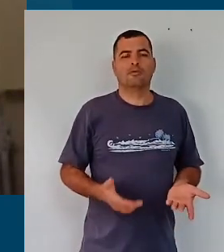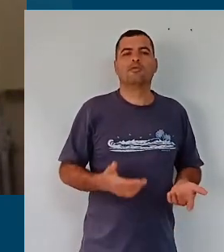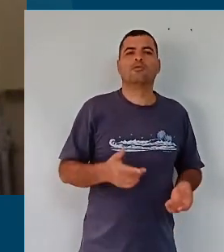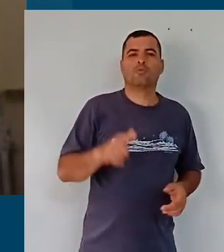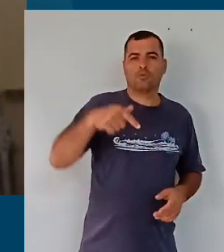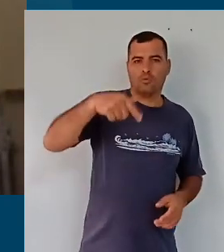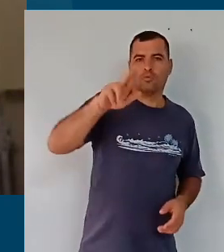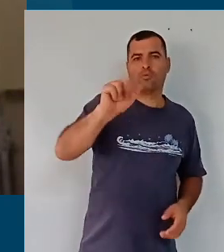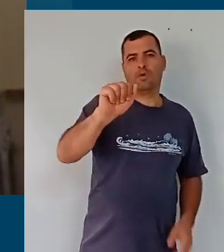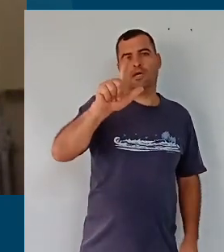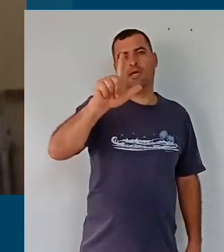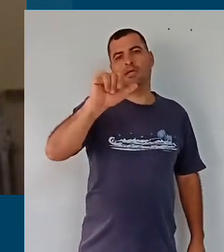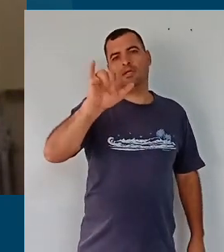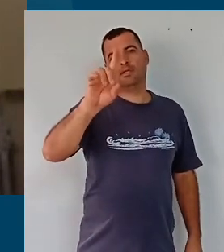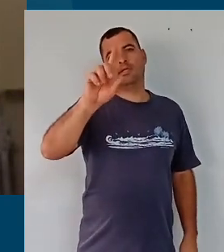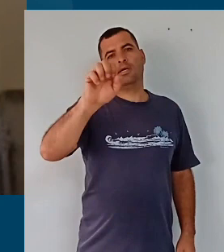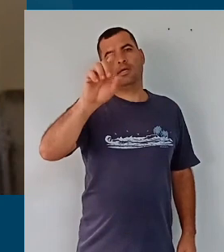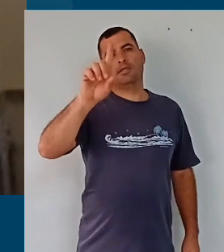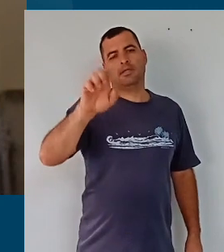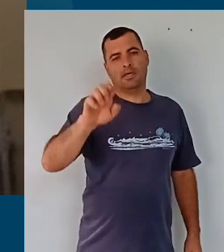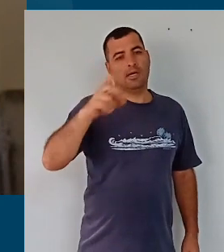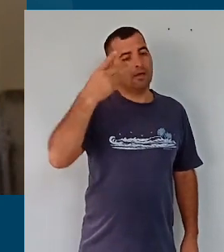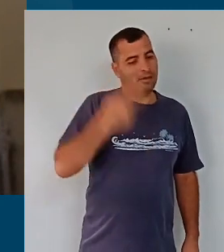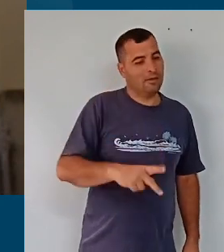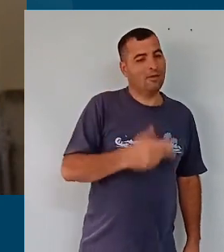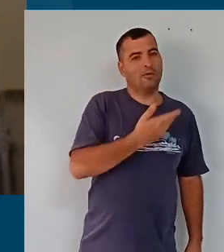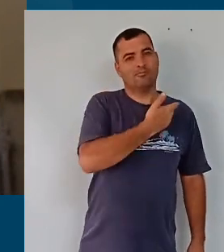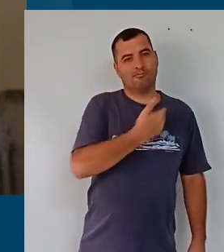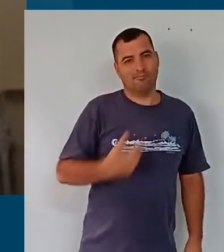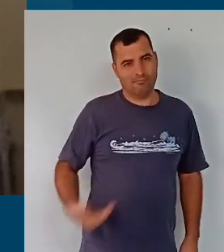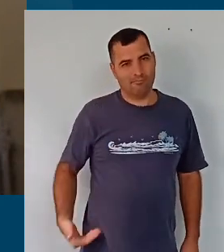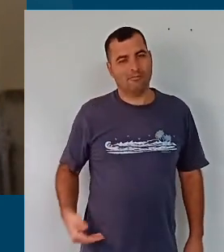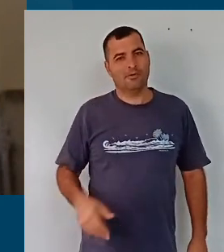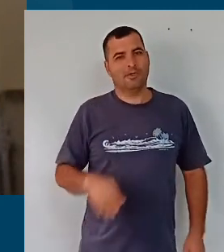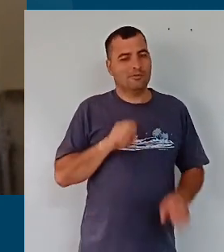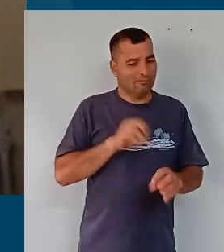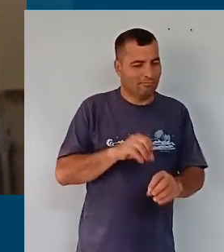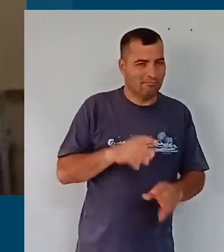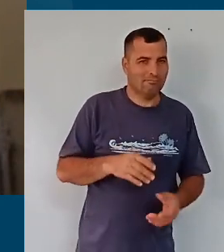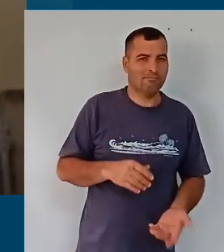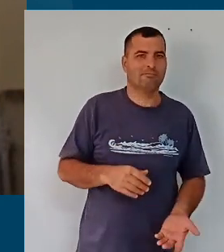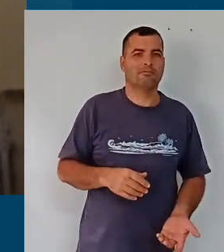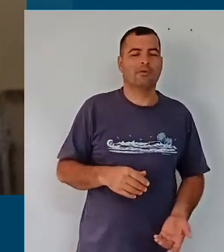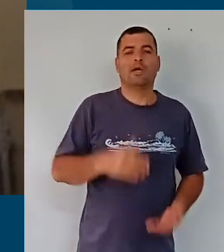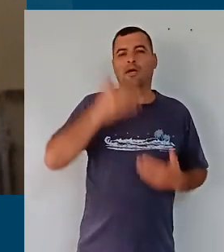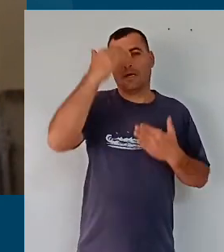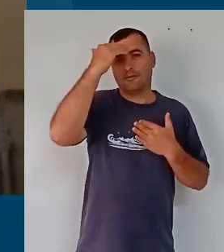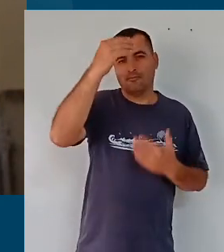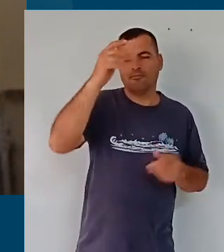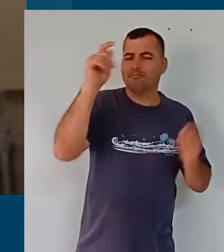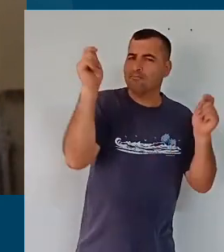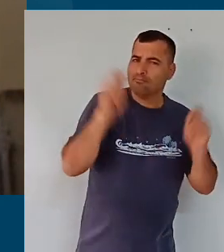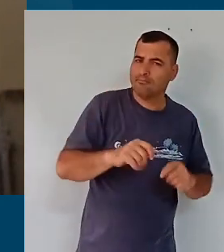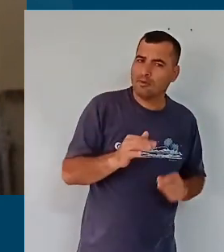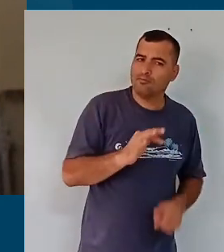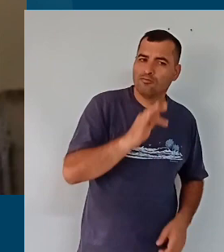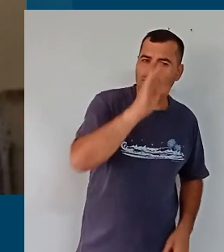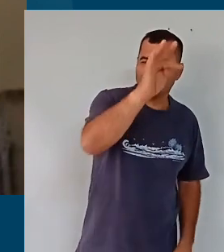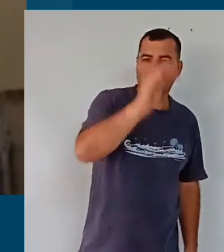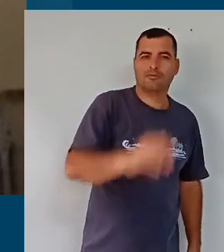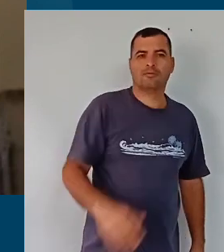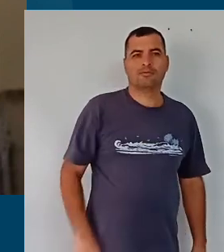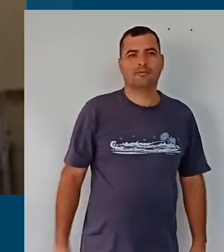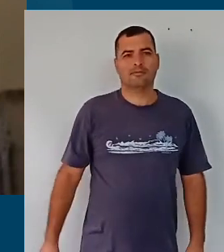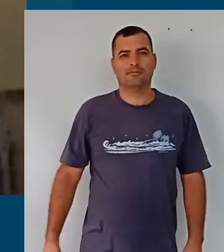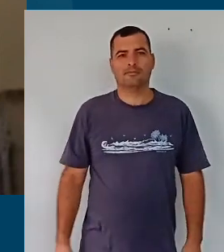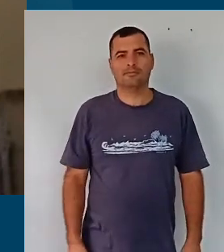qualificar os processos desta rede municipal. Agradeço a possibilidade de estar à frente deste